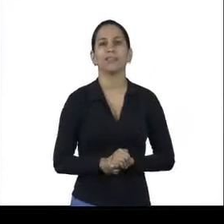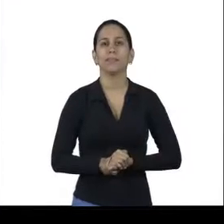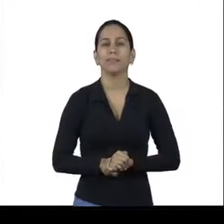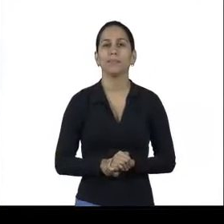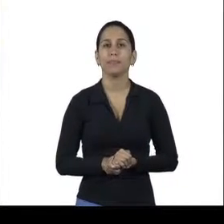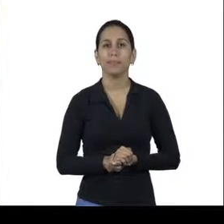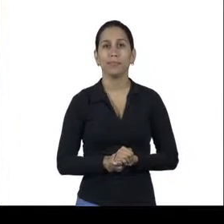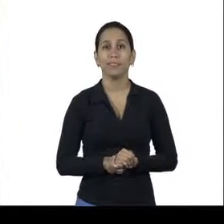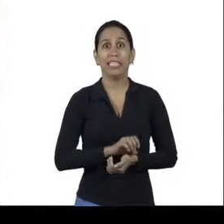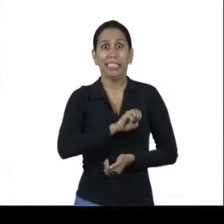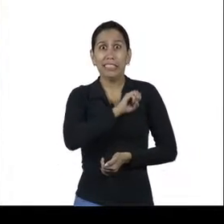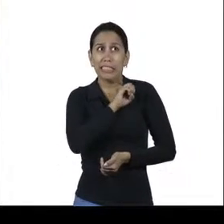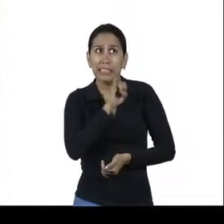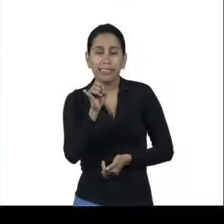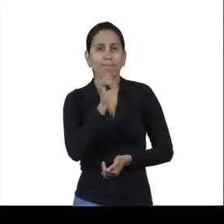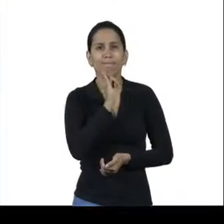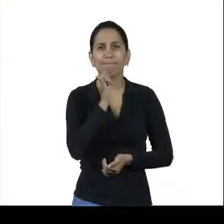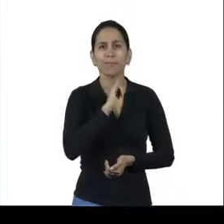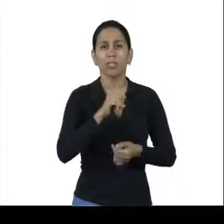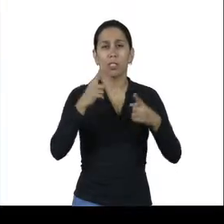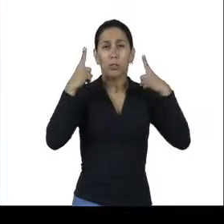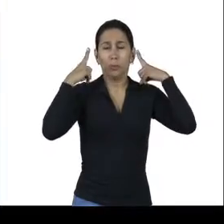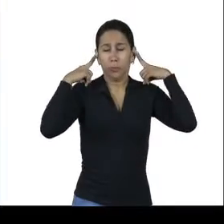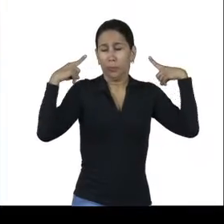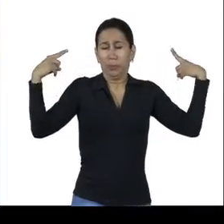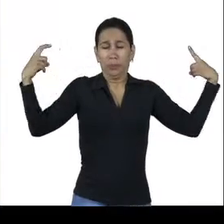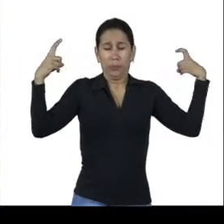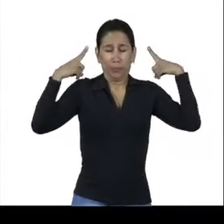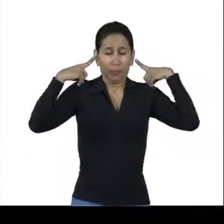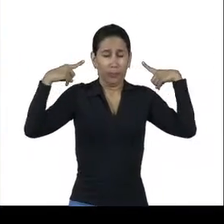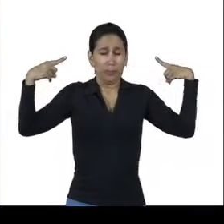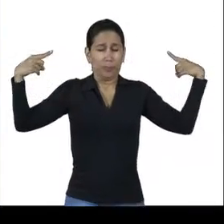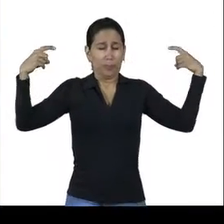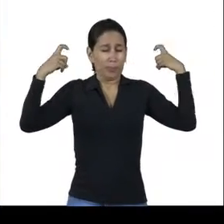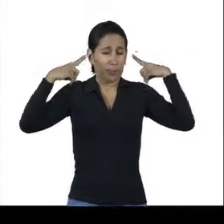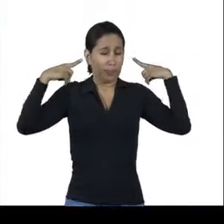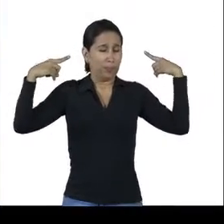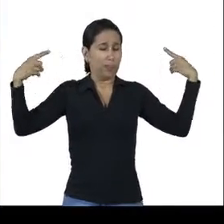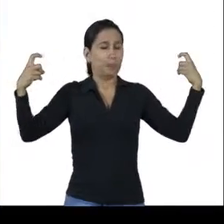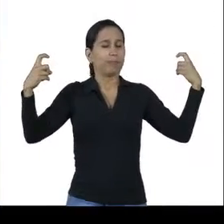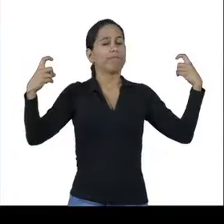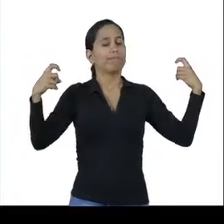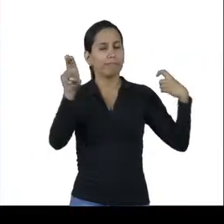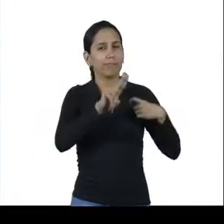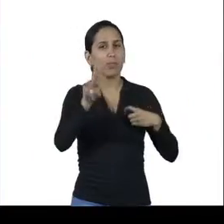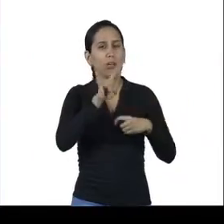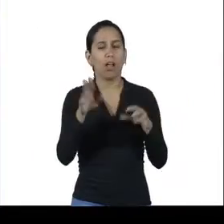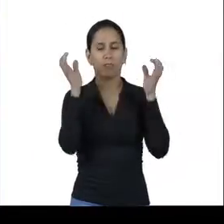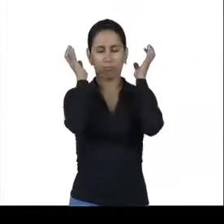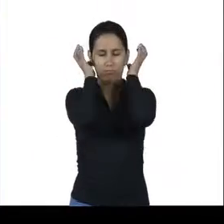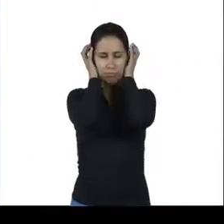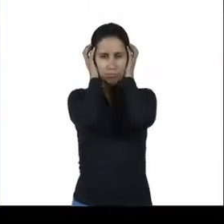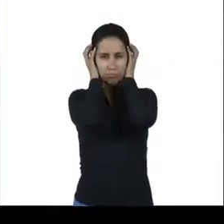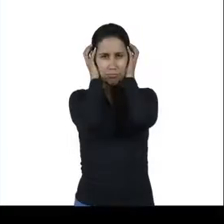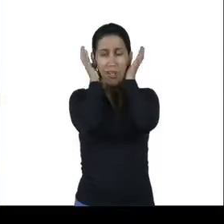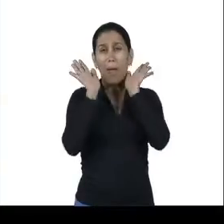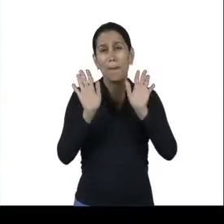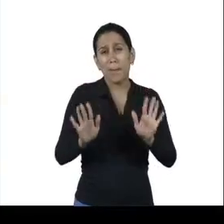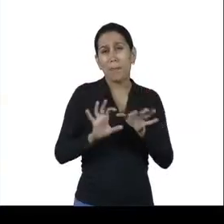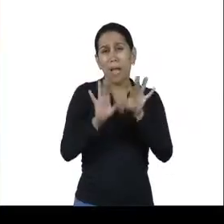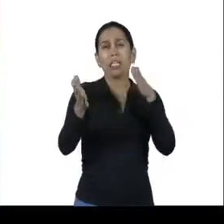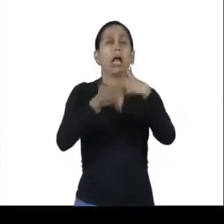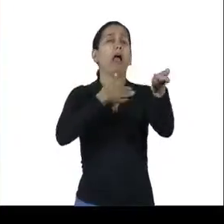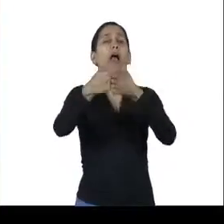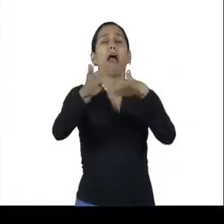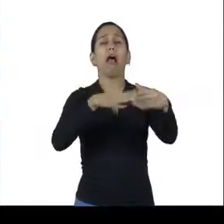Se o nível do ruído for superior ao permitido, os trabalhadores têm que usar o protetor auricular. Mas não pode sair usando